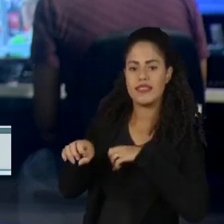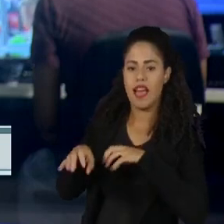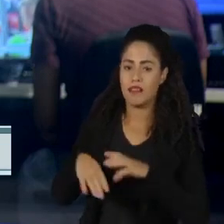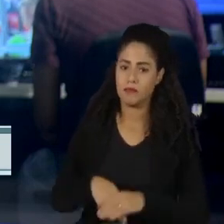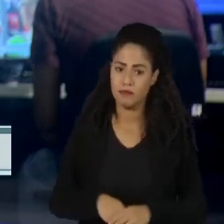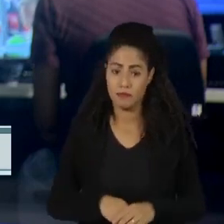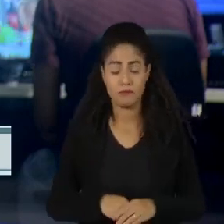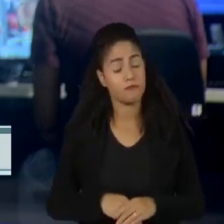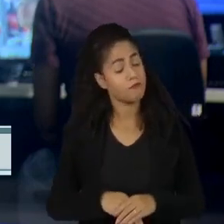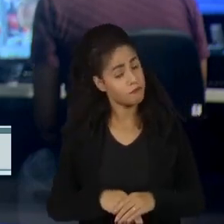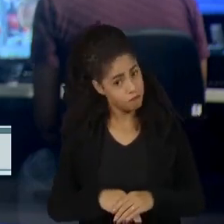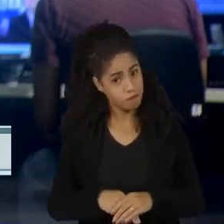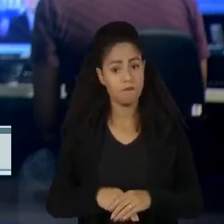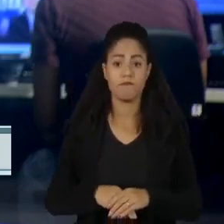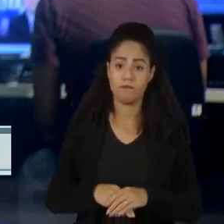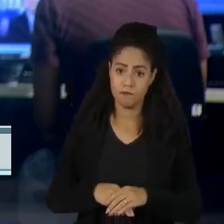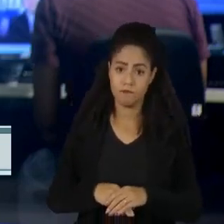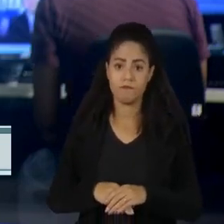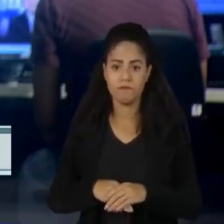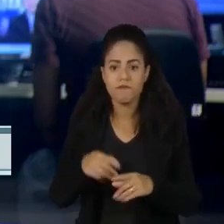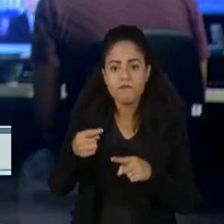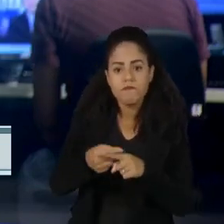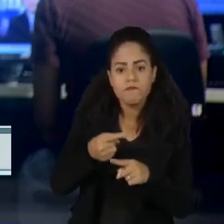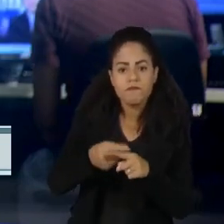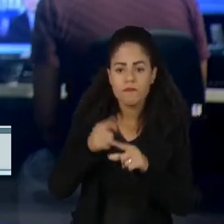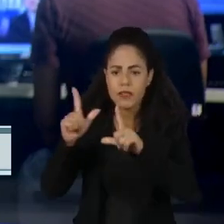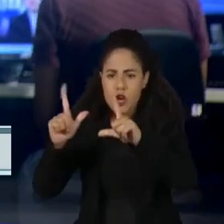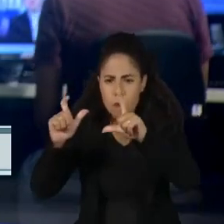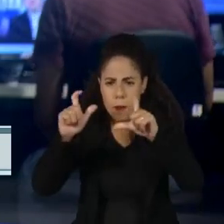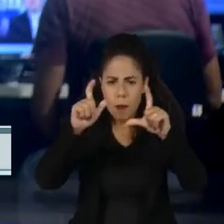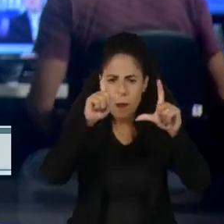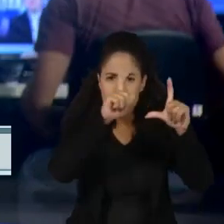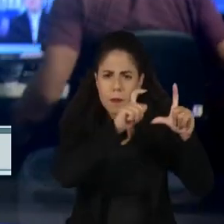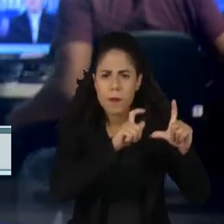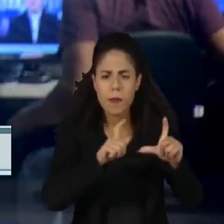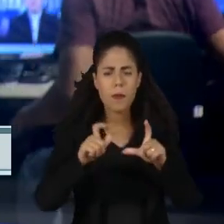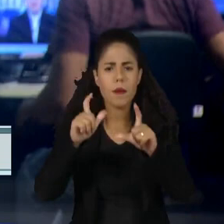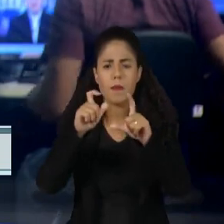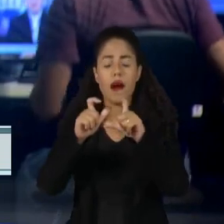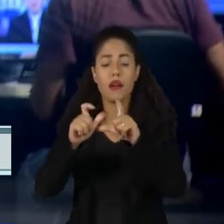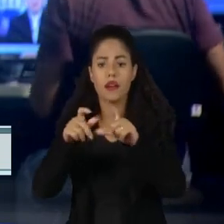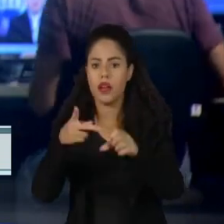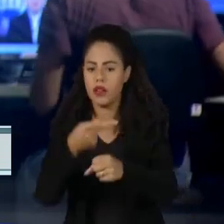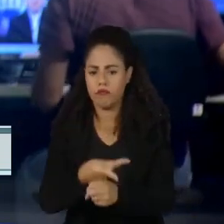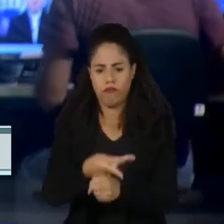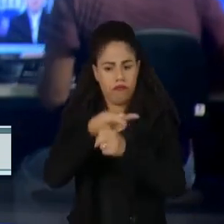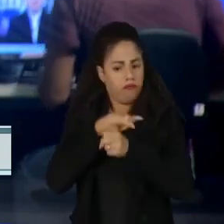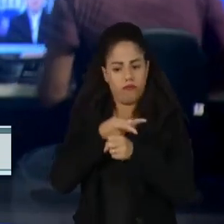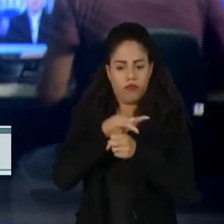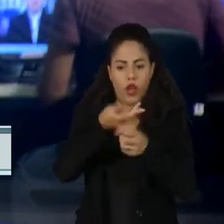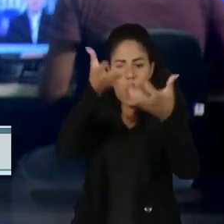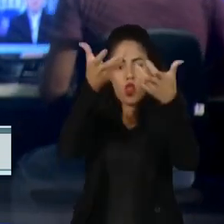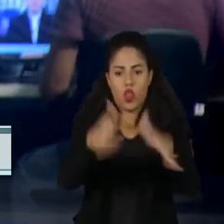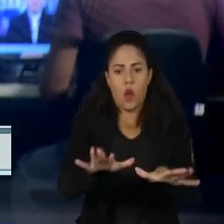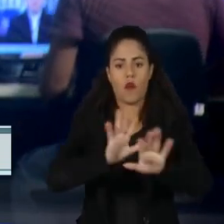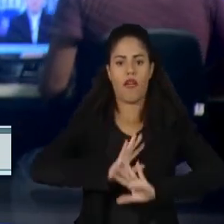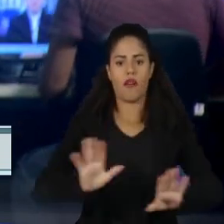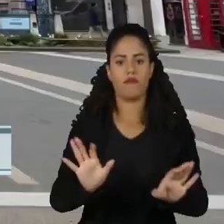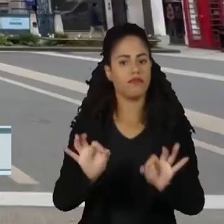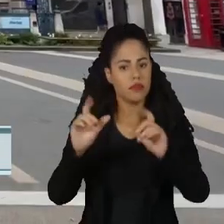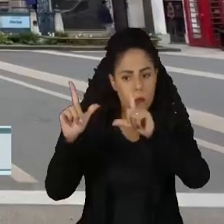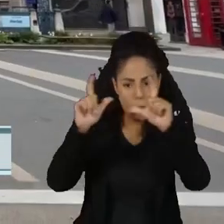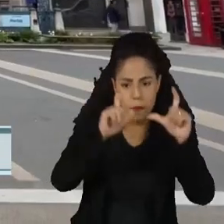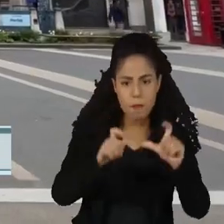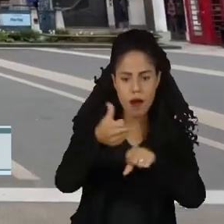Na Inglaterra, um fotógrafo alemão criou polêmica ao se recusar a receber um dos maiores prêmios da fotografia mundial.